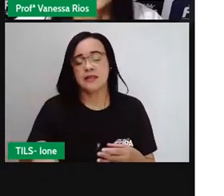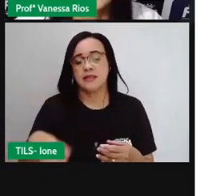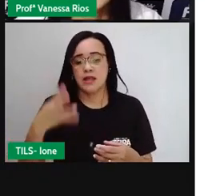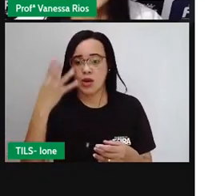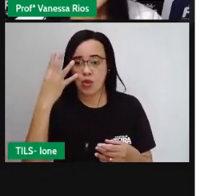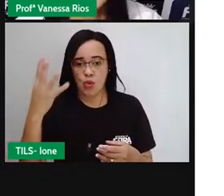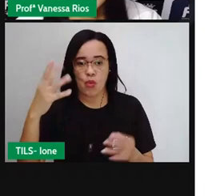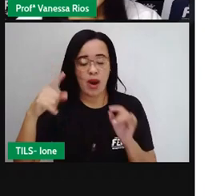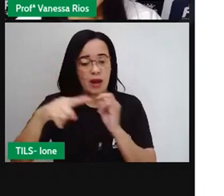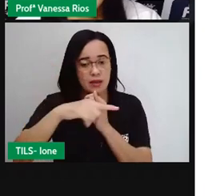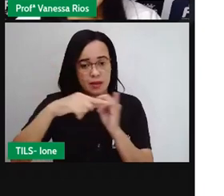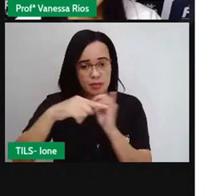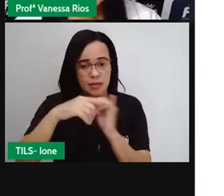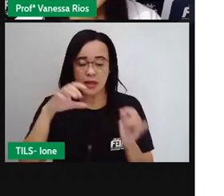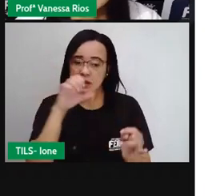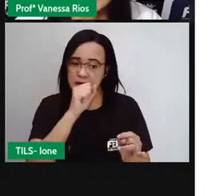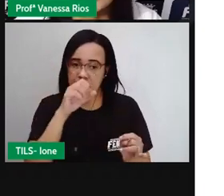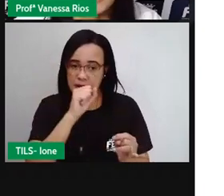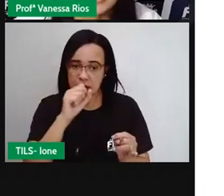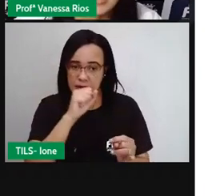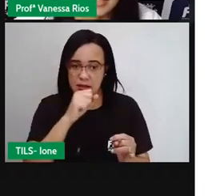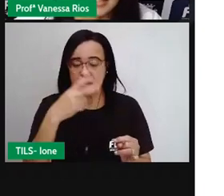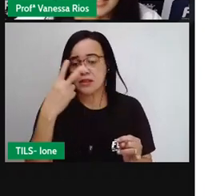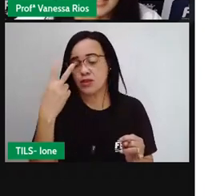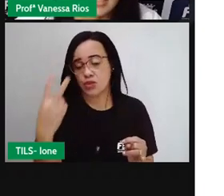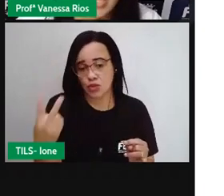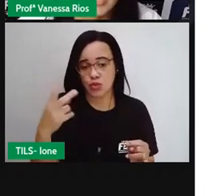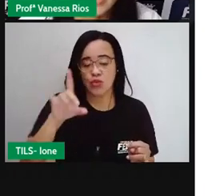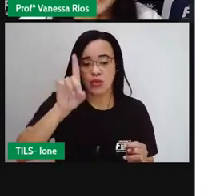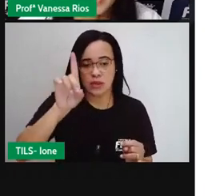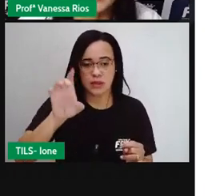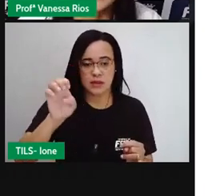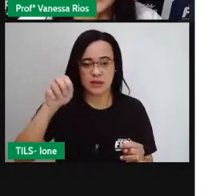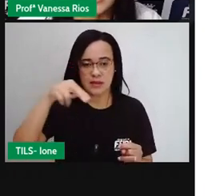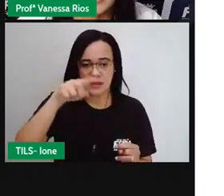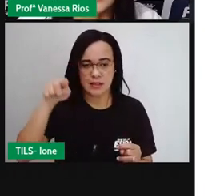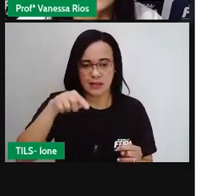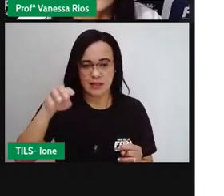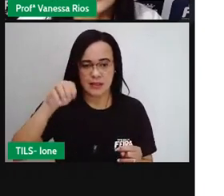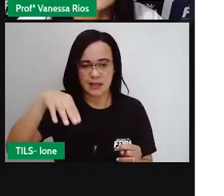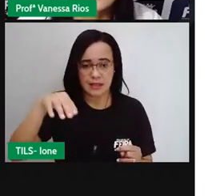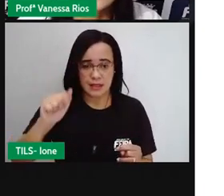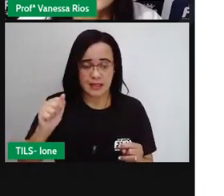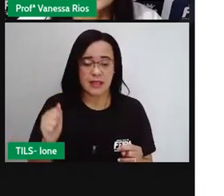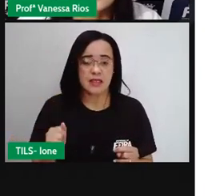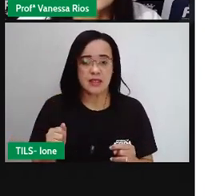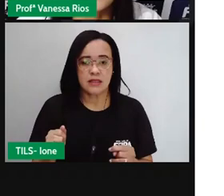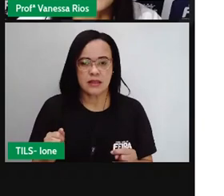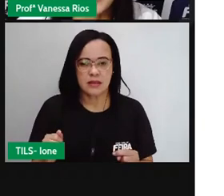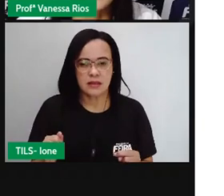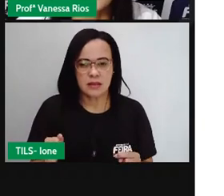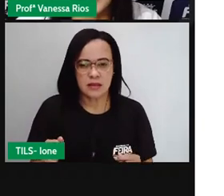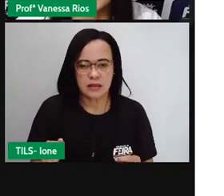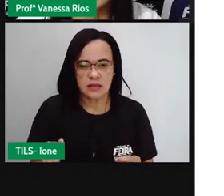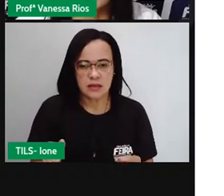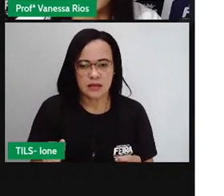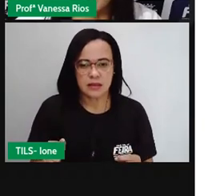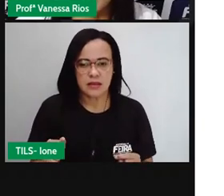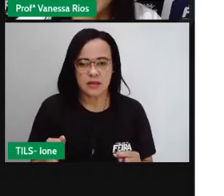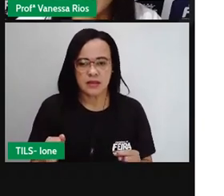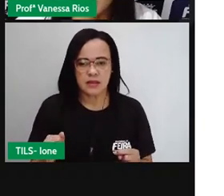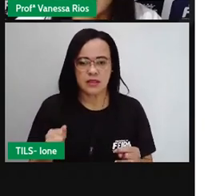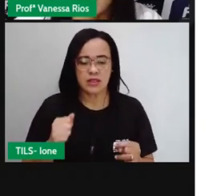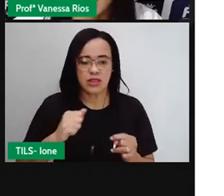duas dezenas de peras e uma dúzia de maçãs. E aí a pergunta é quantas frutas compraram ao